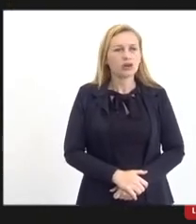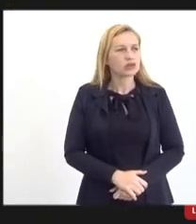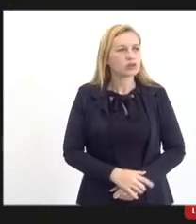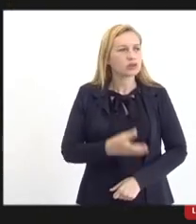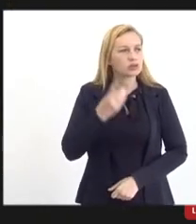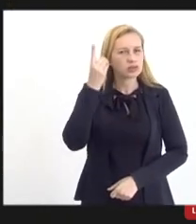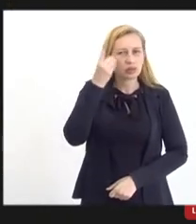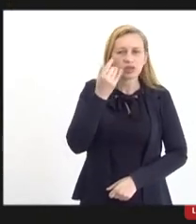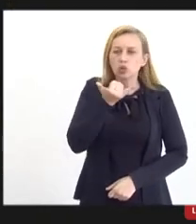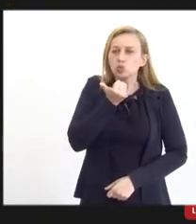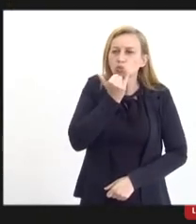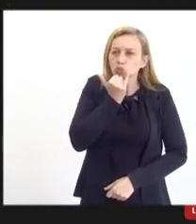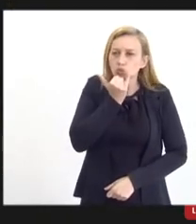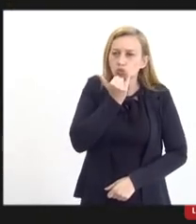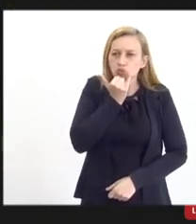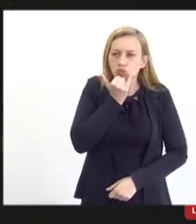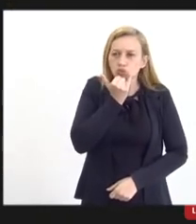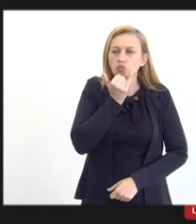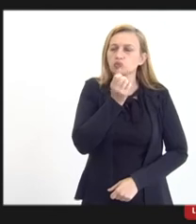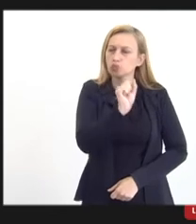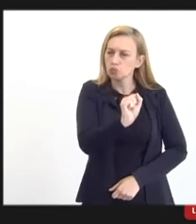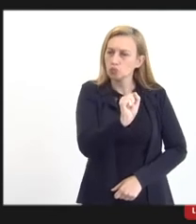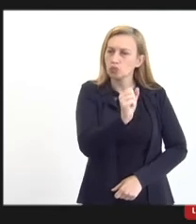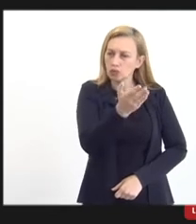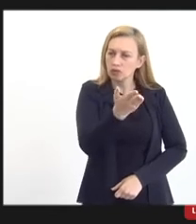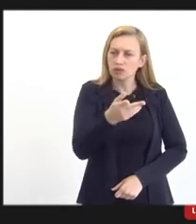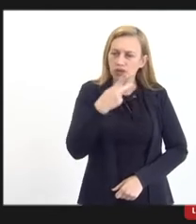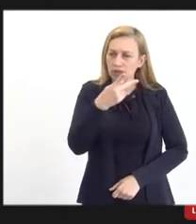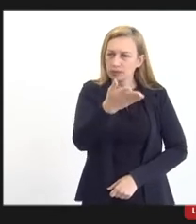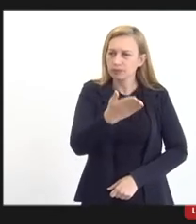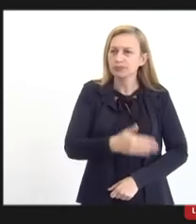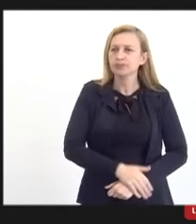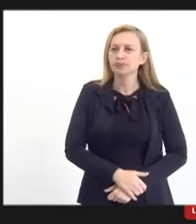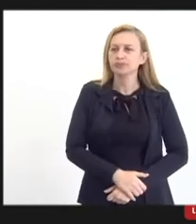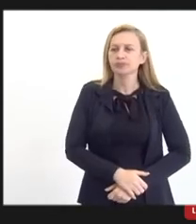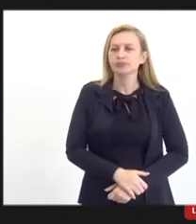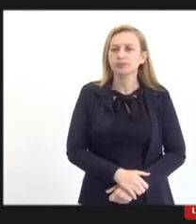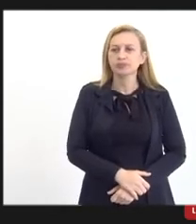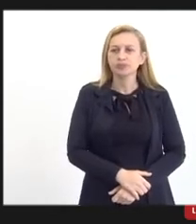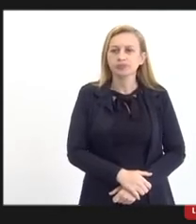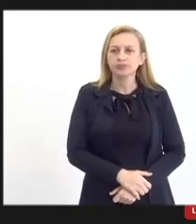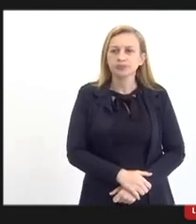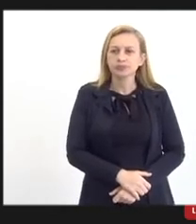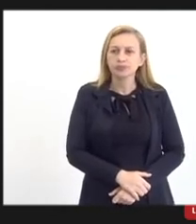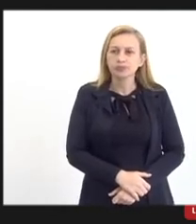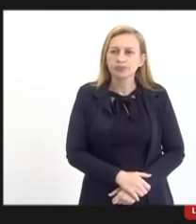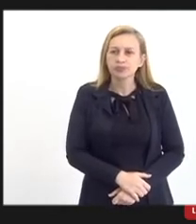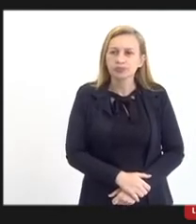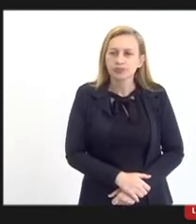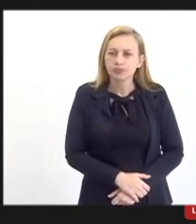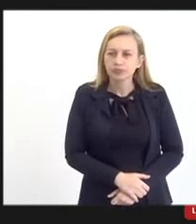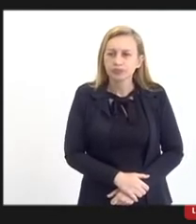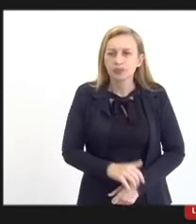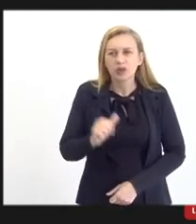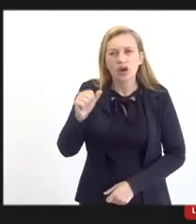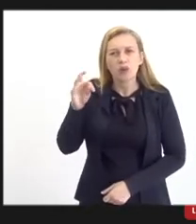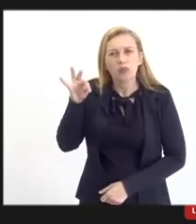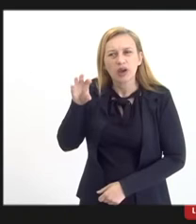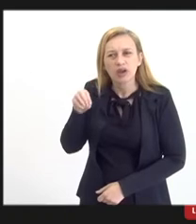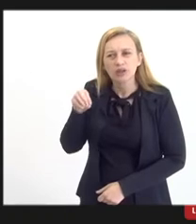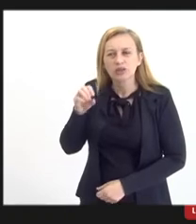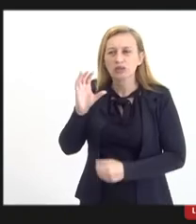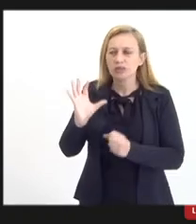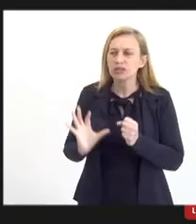deputada, desculpa. palavra aí, com Marcio, pode se colocar. É, uma estrutura invisível, Alberto, a gente não precisa da parte de